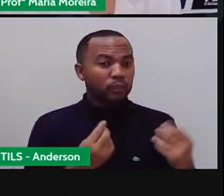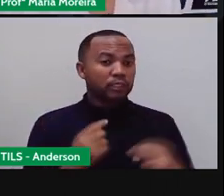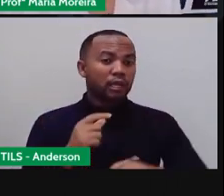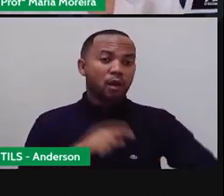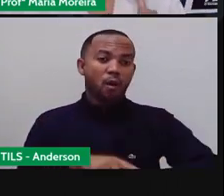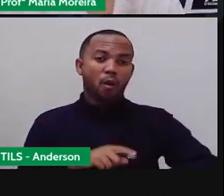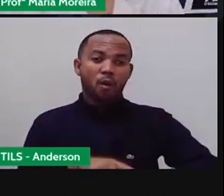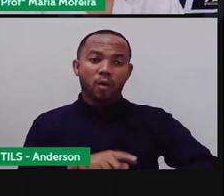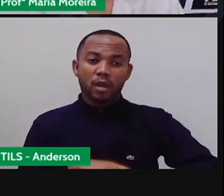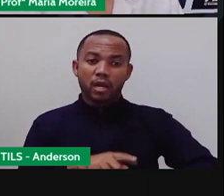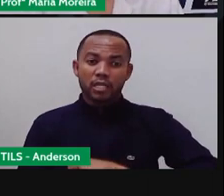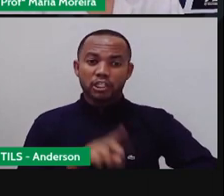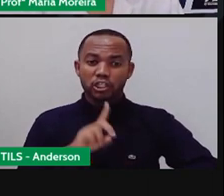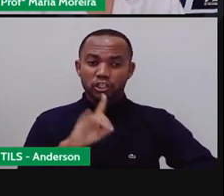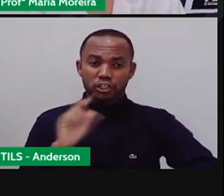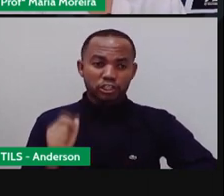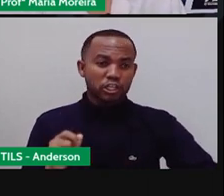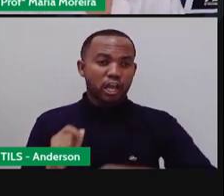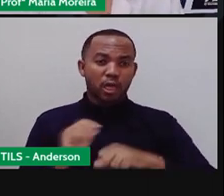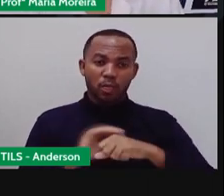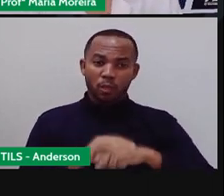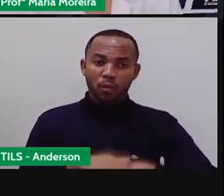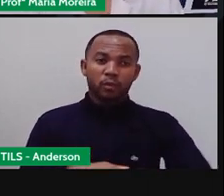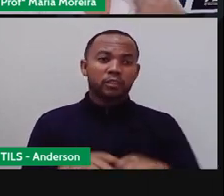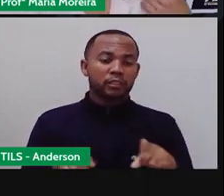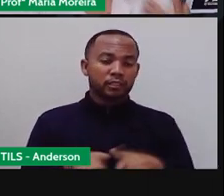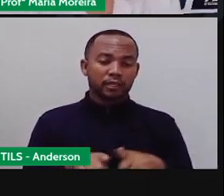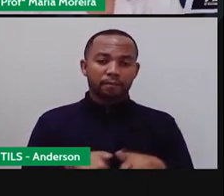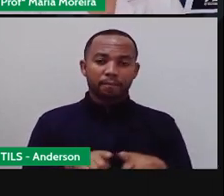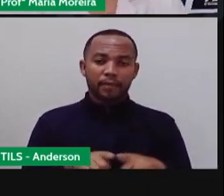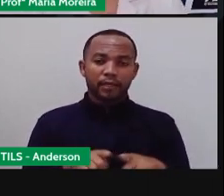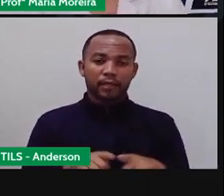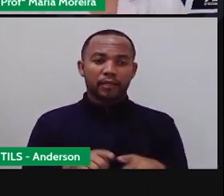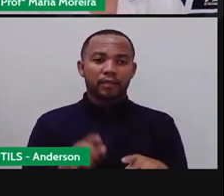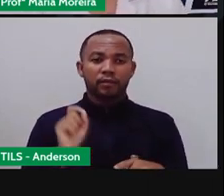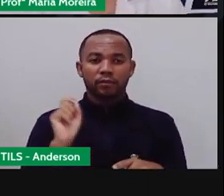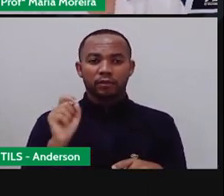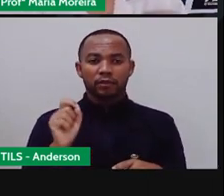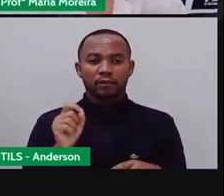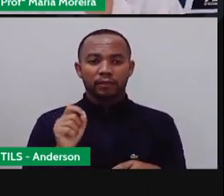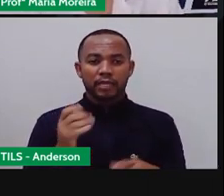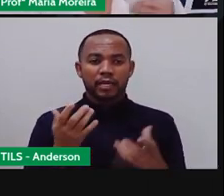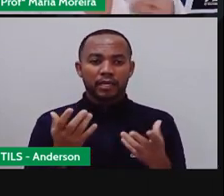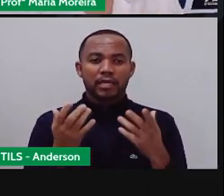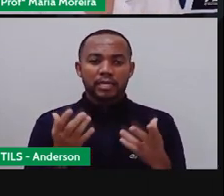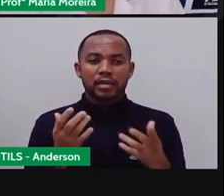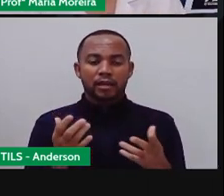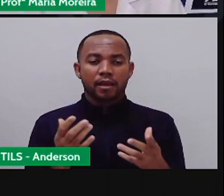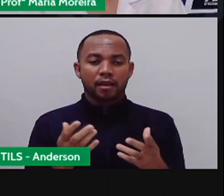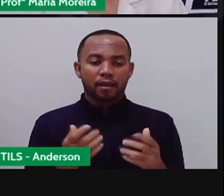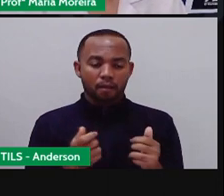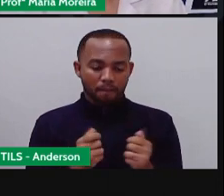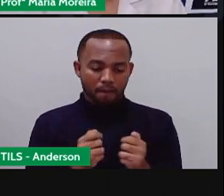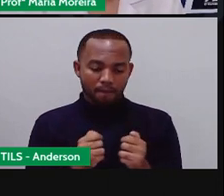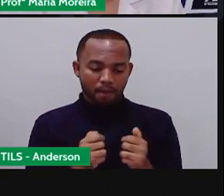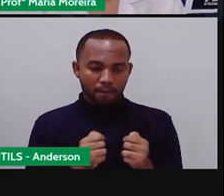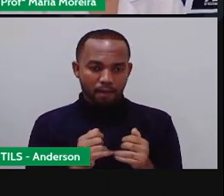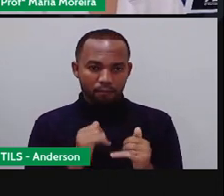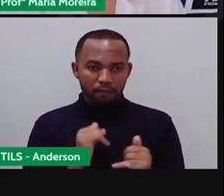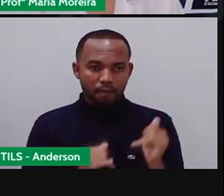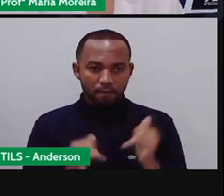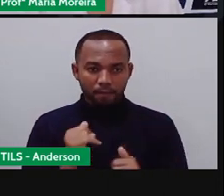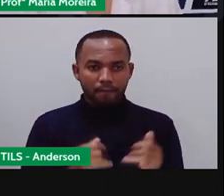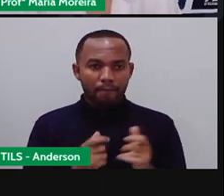horas do dia e da noite, né, rolando a sua timeline porque simplesmente não consegue se desligar da rede social,